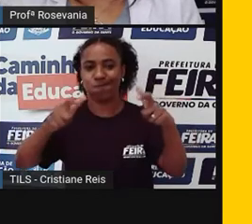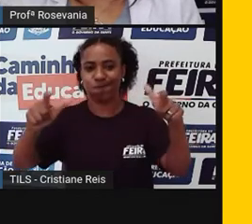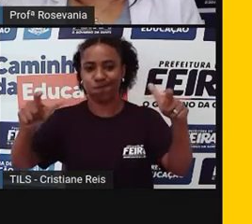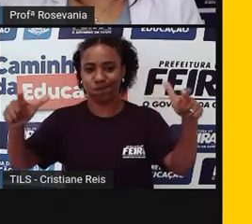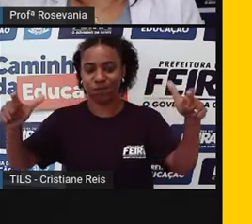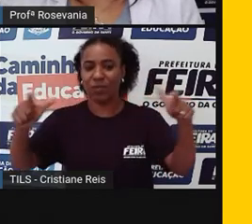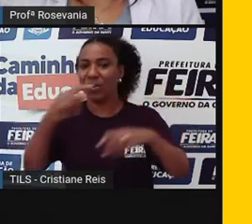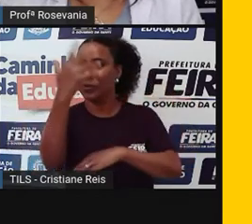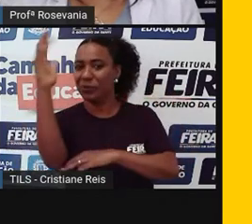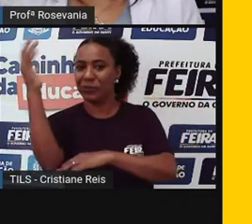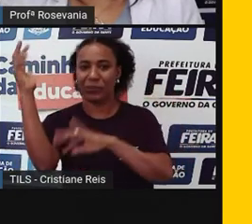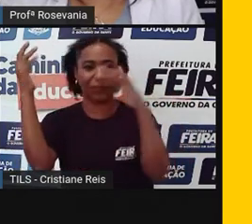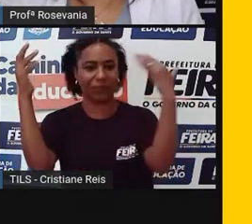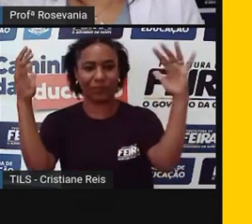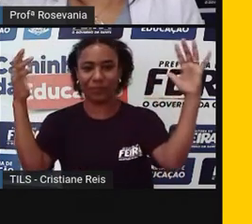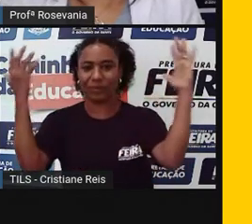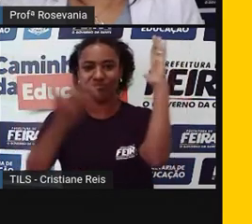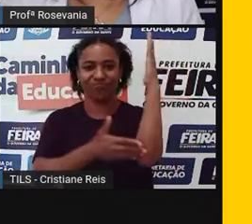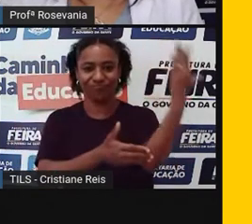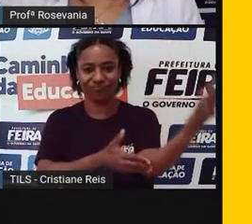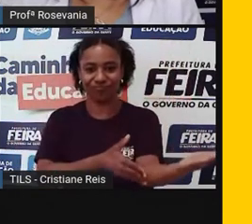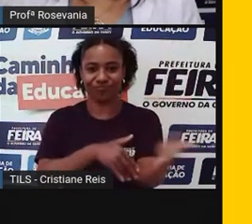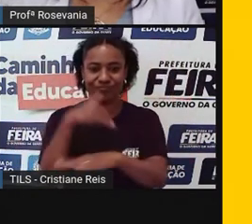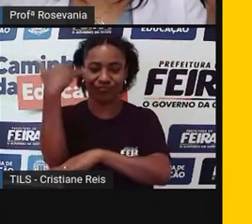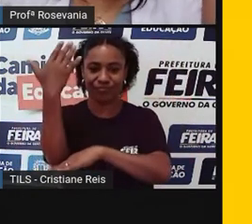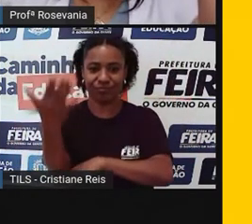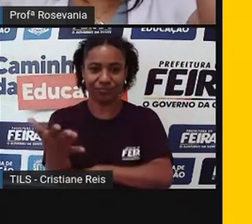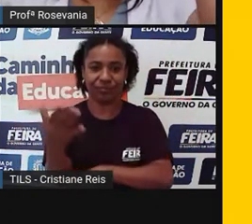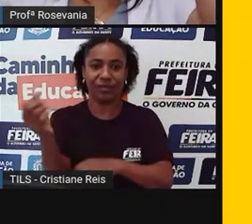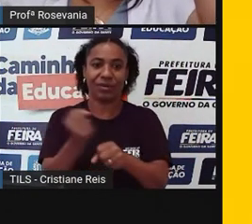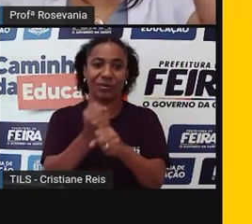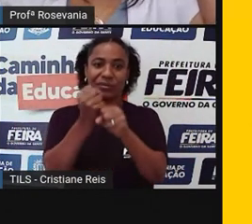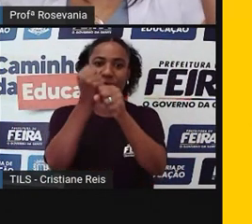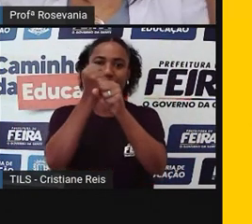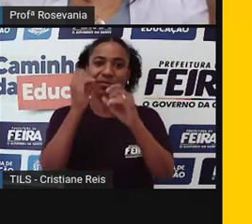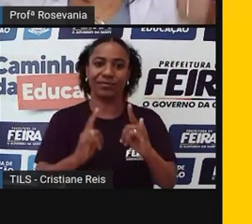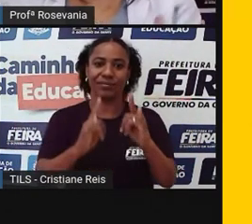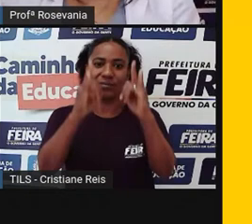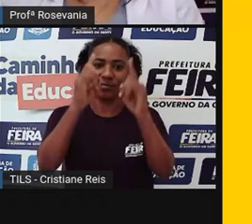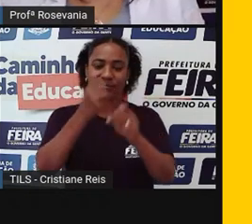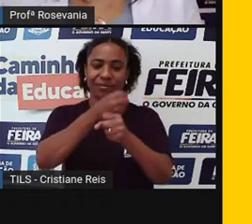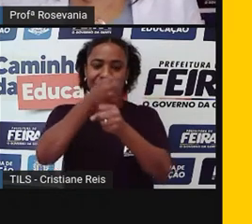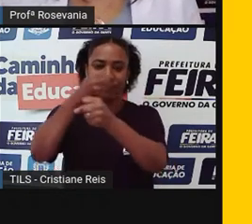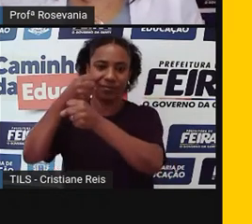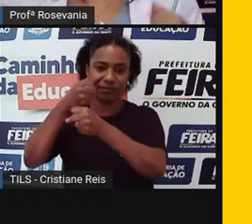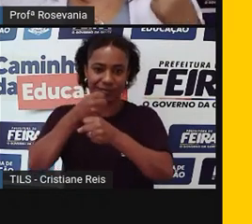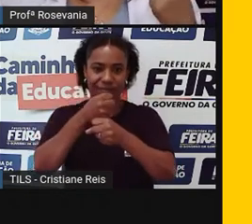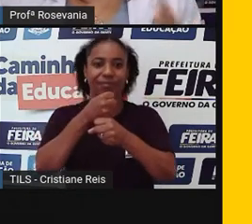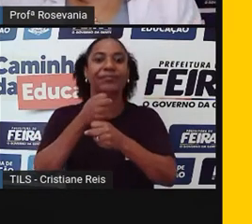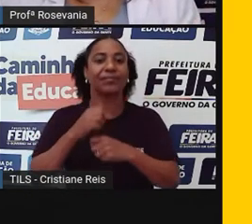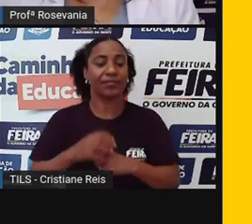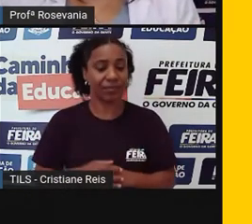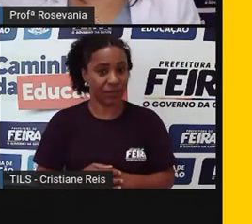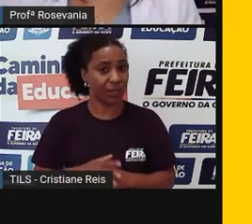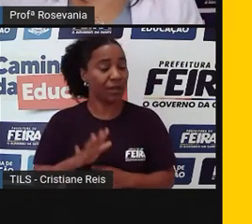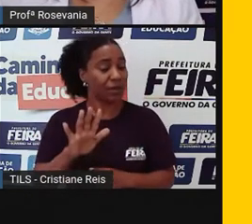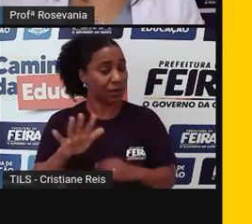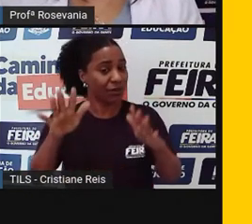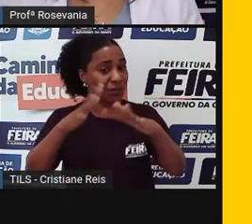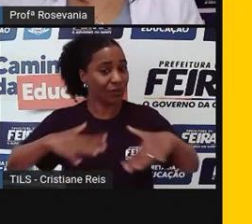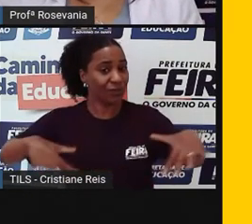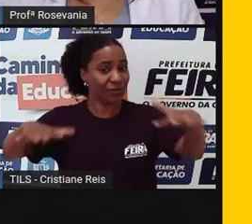espaço para o espaço construído pelo homem. Só chamando a atenção, o espaço humanizado também é chamado de espaço